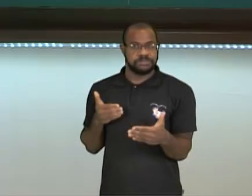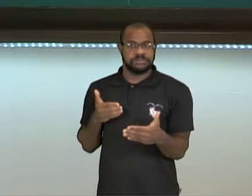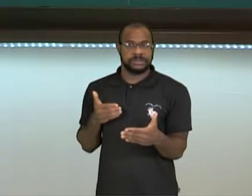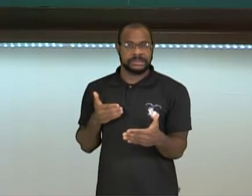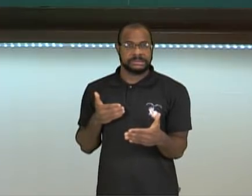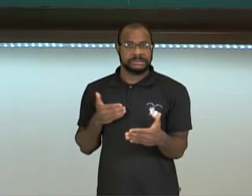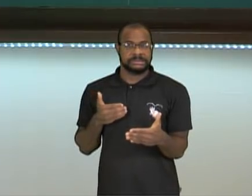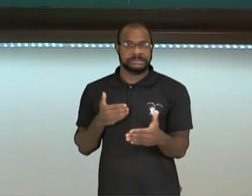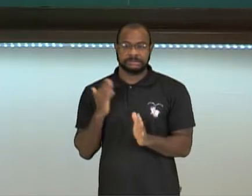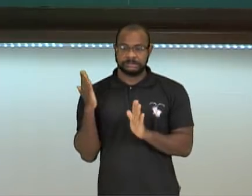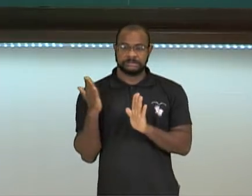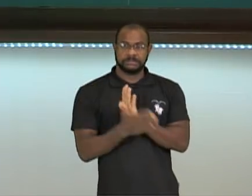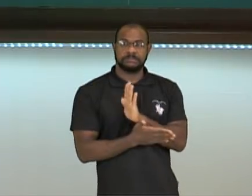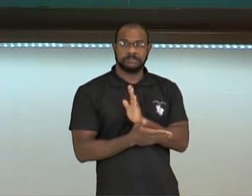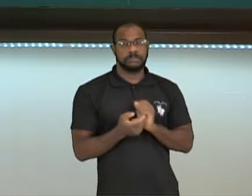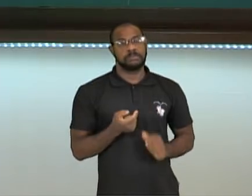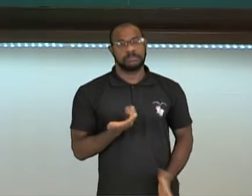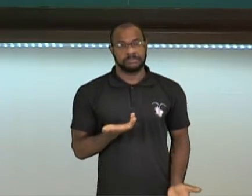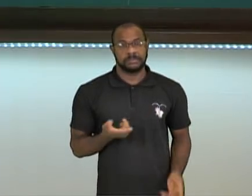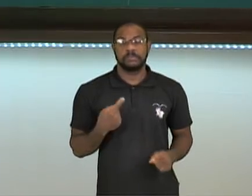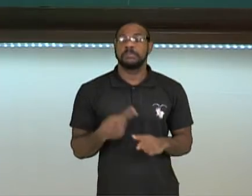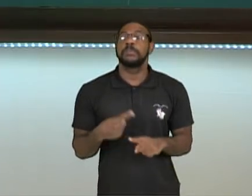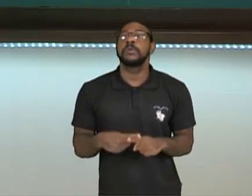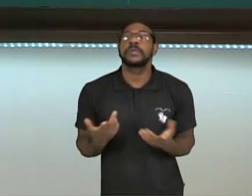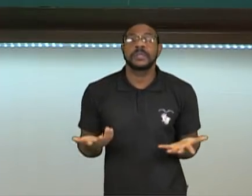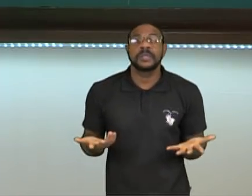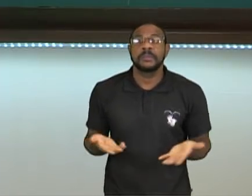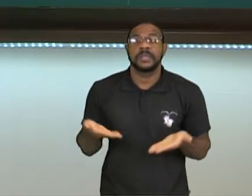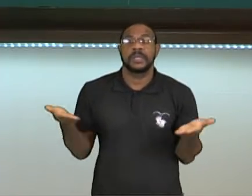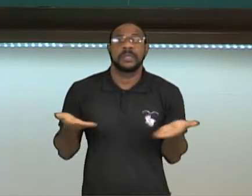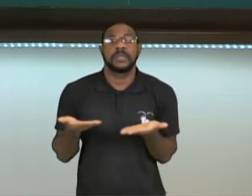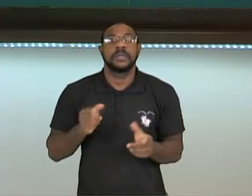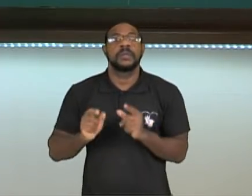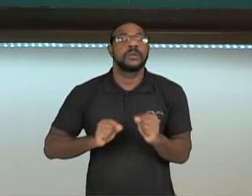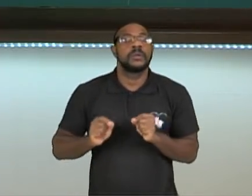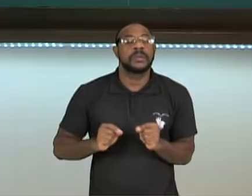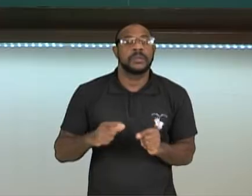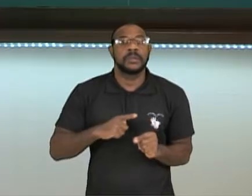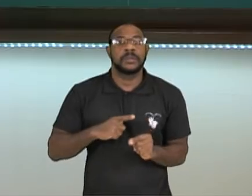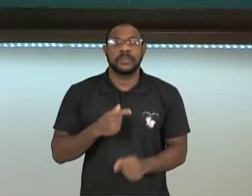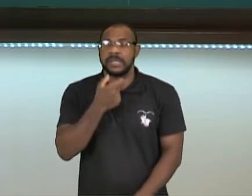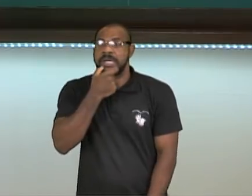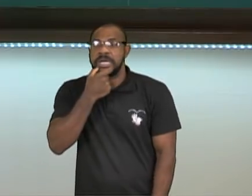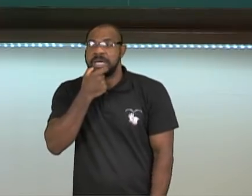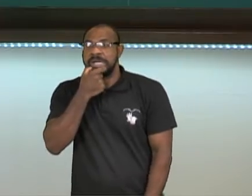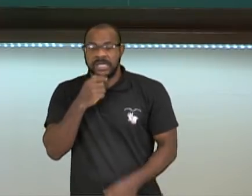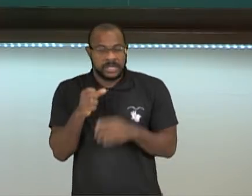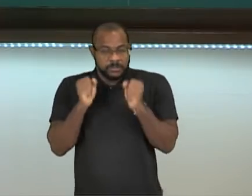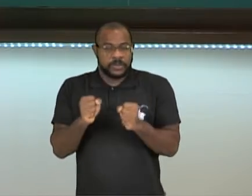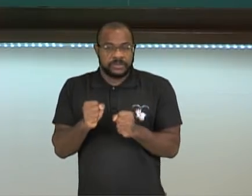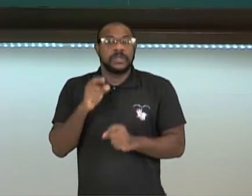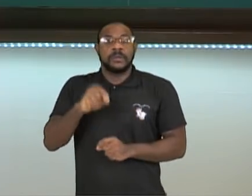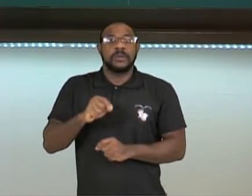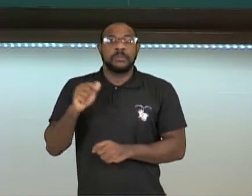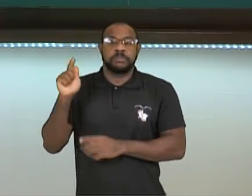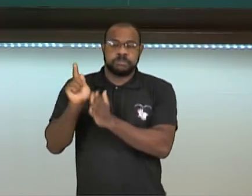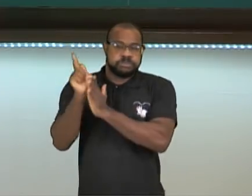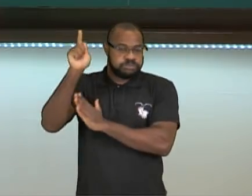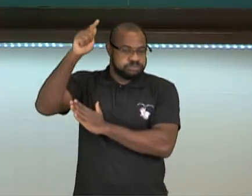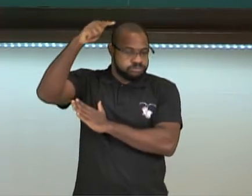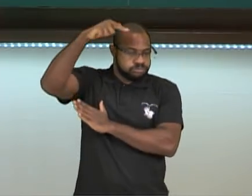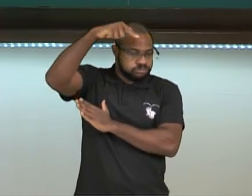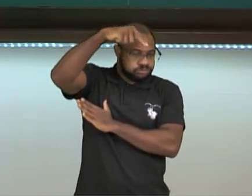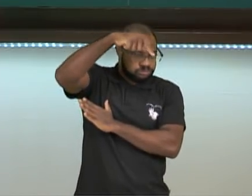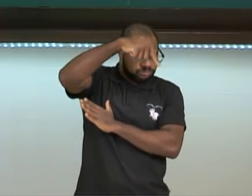Por quê? Porque agora eles sabiam que a Inglaterra podia lançar uma bomba